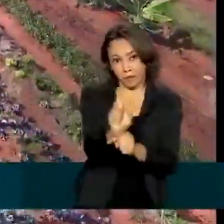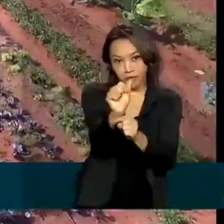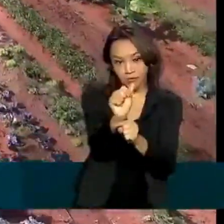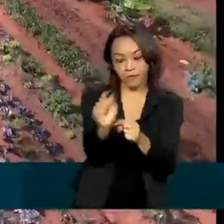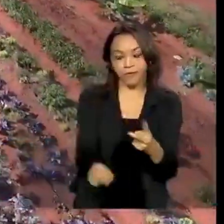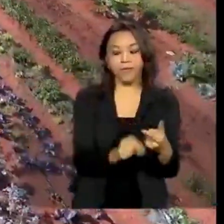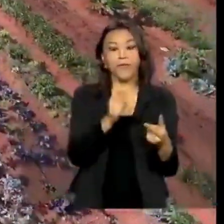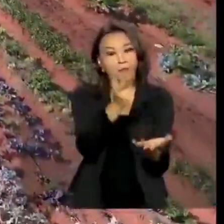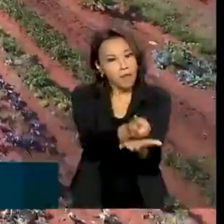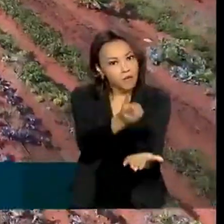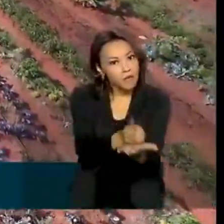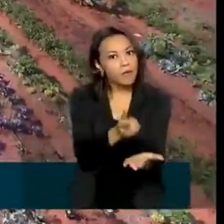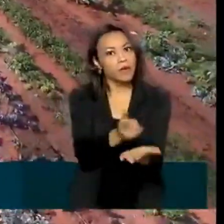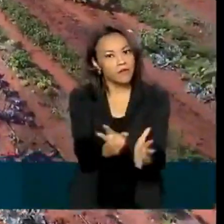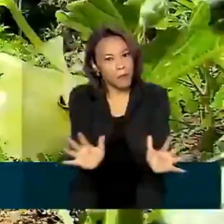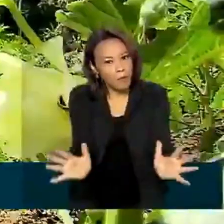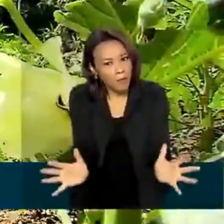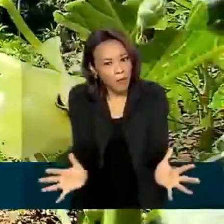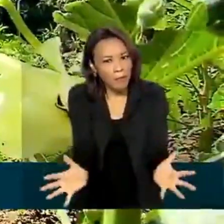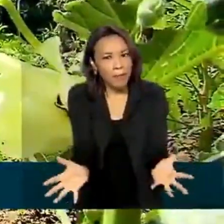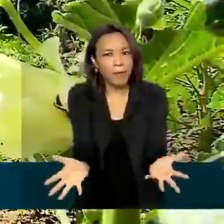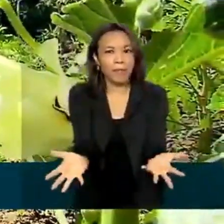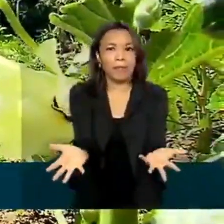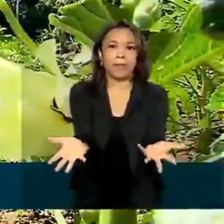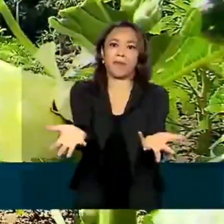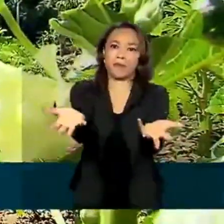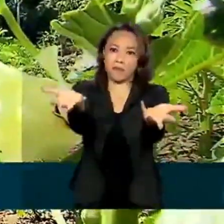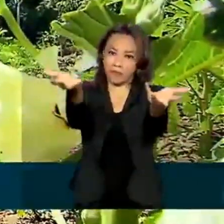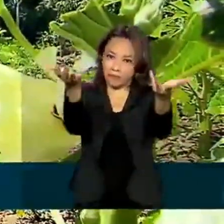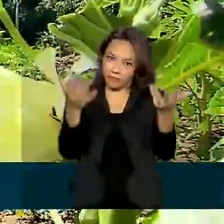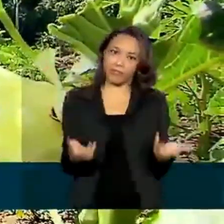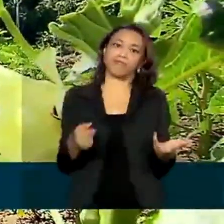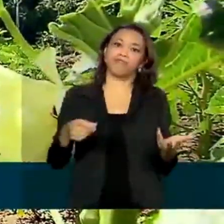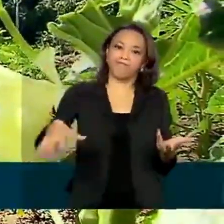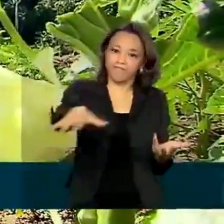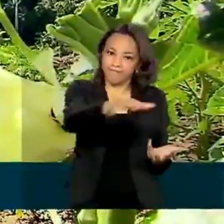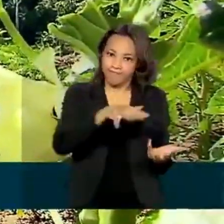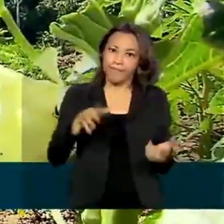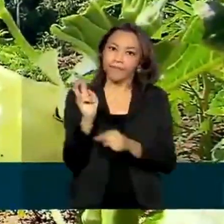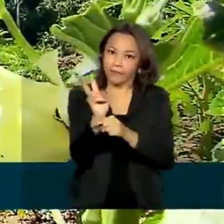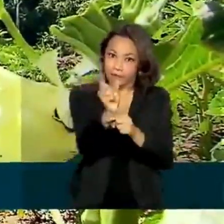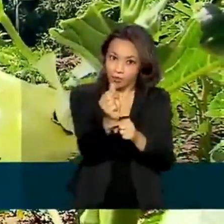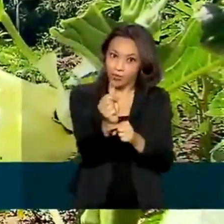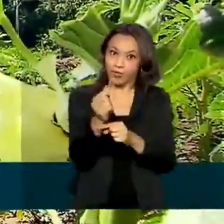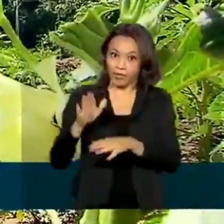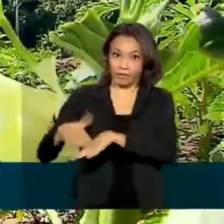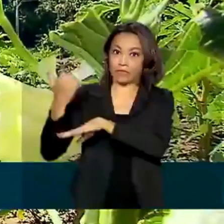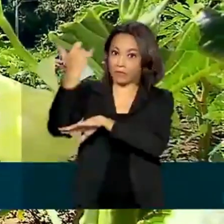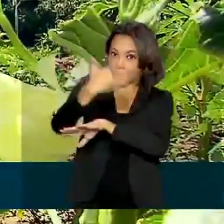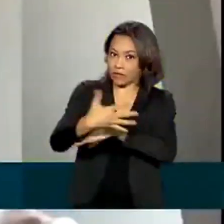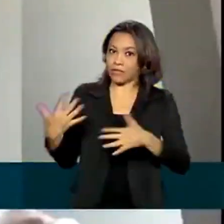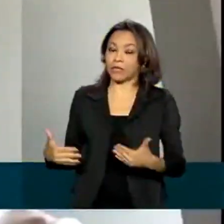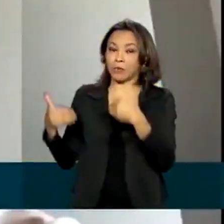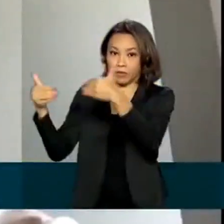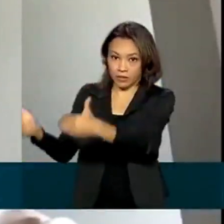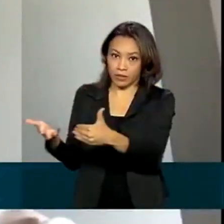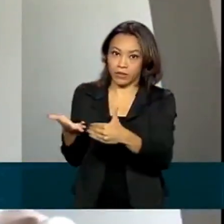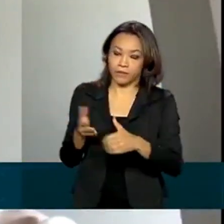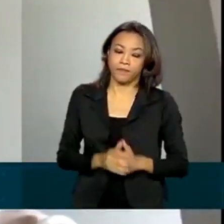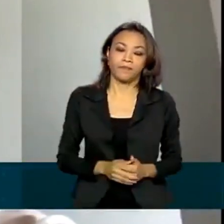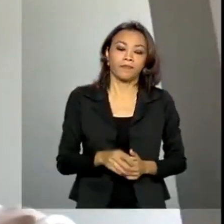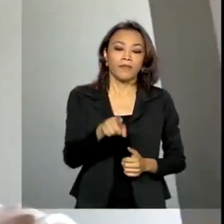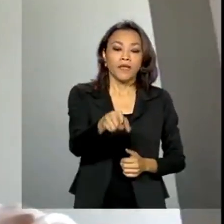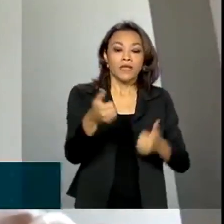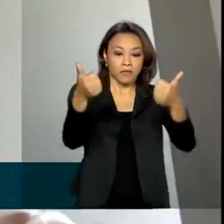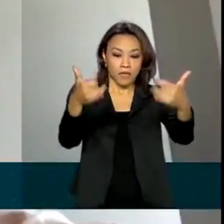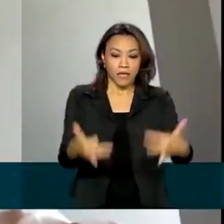ajudaram a manter a demanda crescente e o fluxo de liberação dos recursos. Segundo o Ministério da Agricultura. O crédito rural